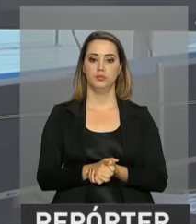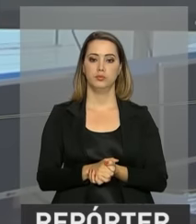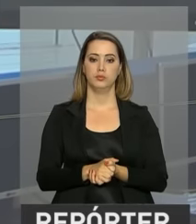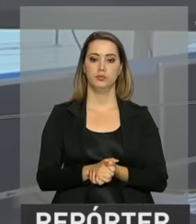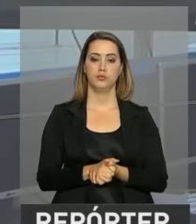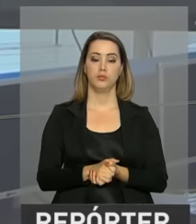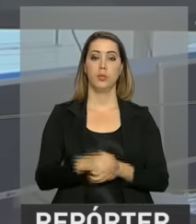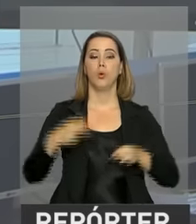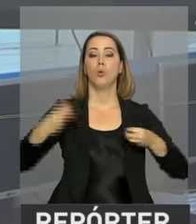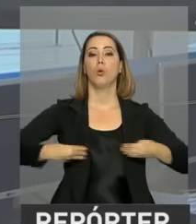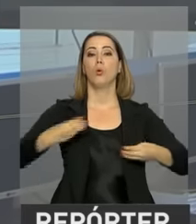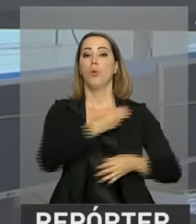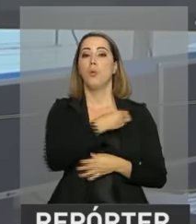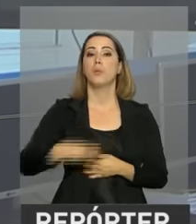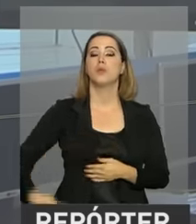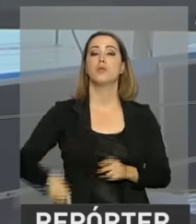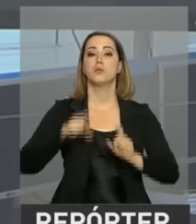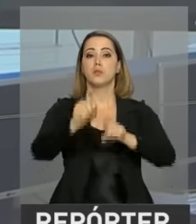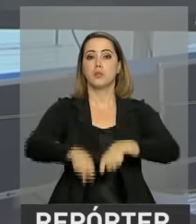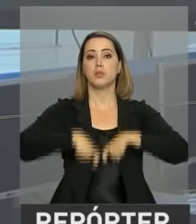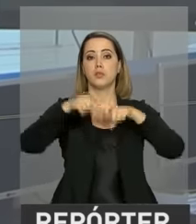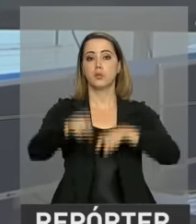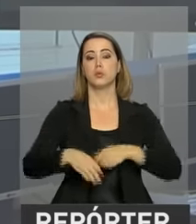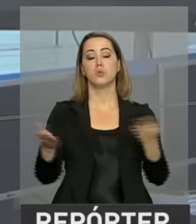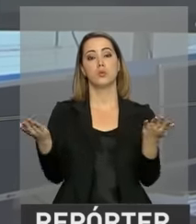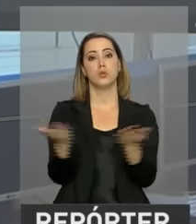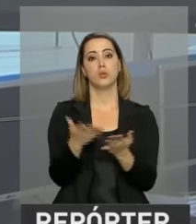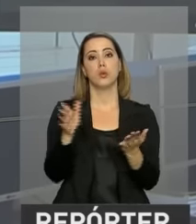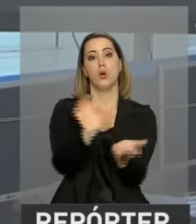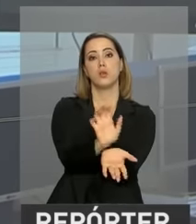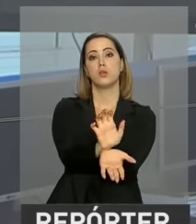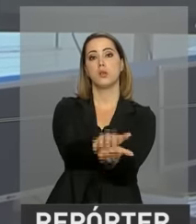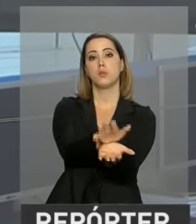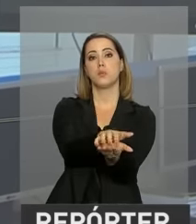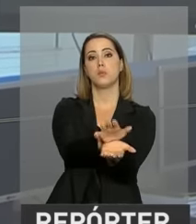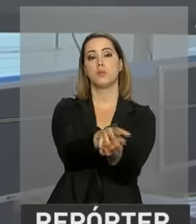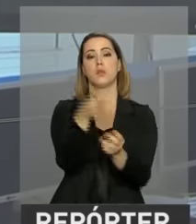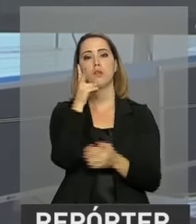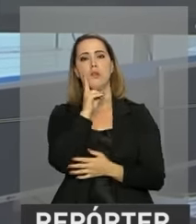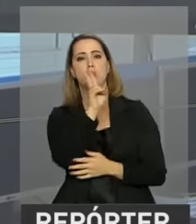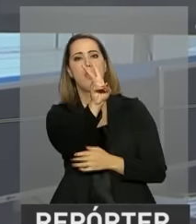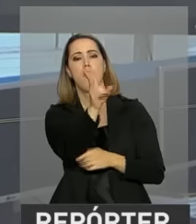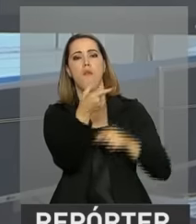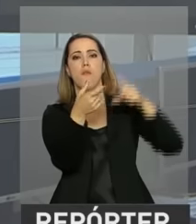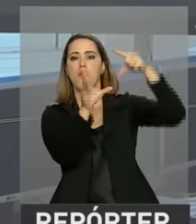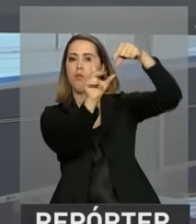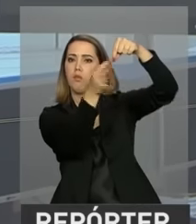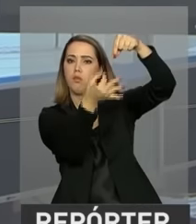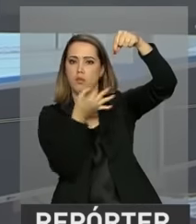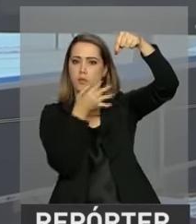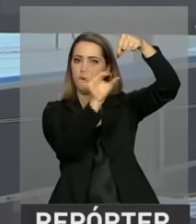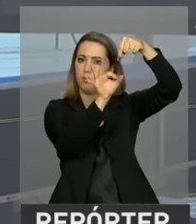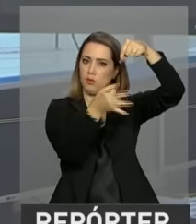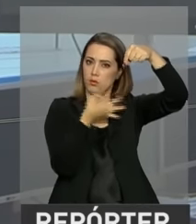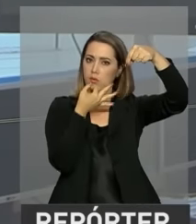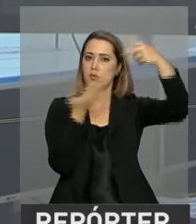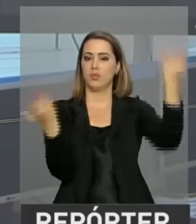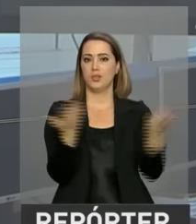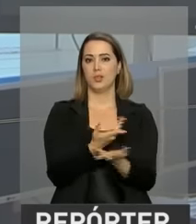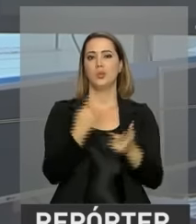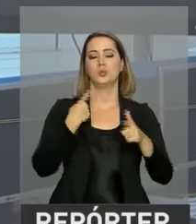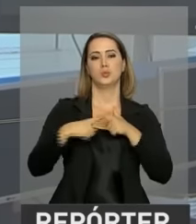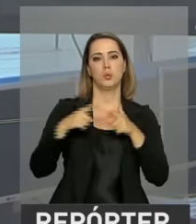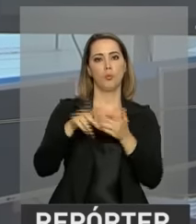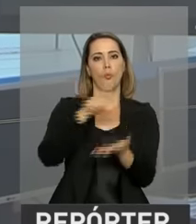ministro da Agricultura, Blairo Maggi, está em Petrolina, Pernambuco. Ele visita vinícolas e produtores de frutas da região que enfrentam uma